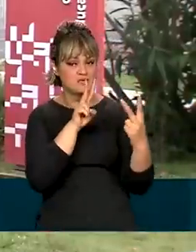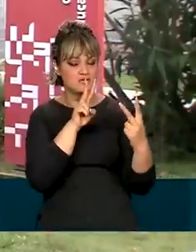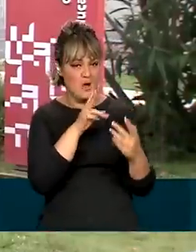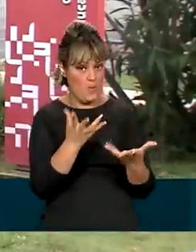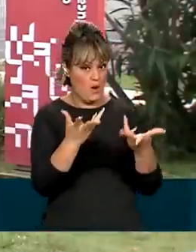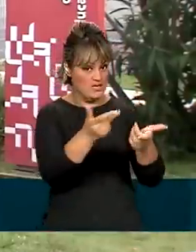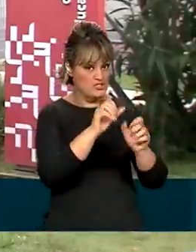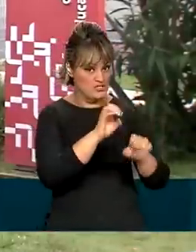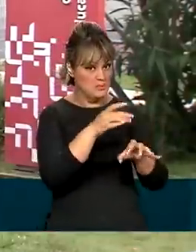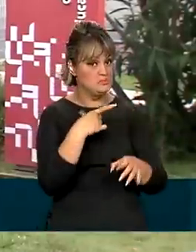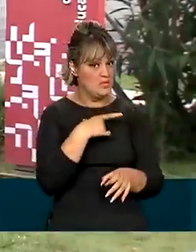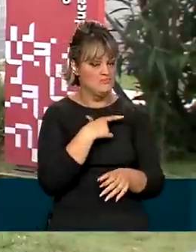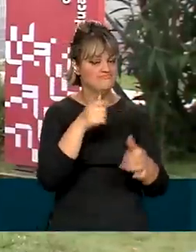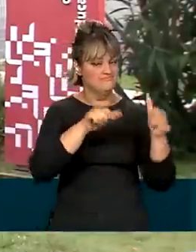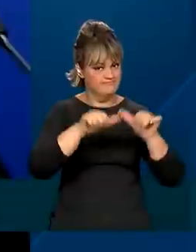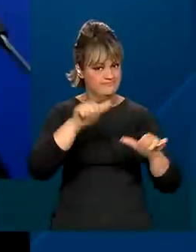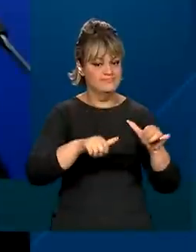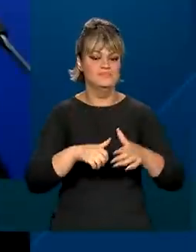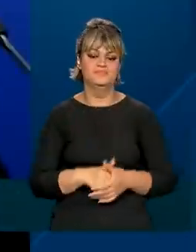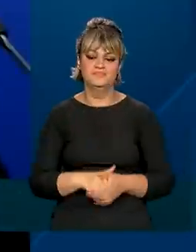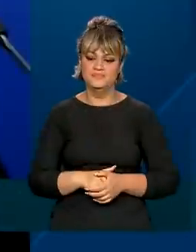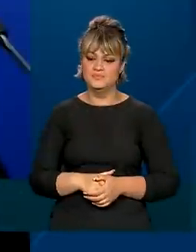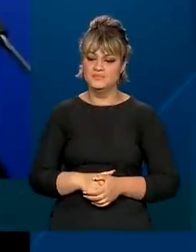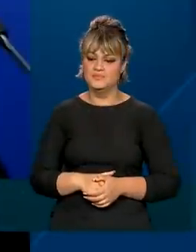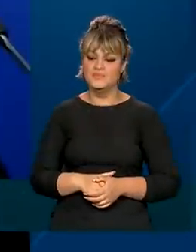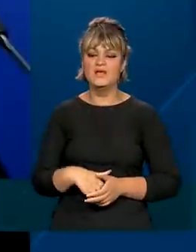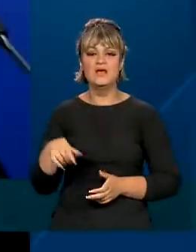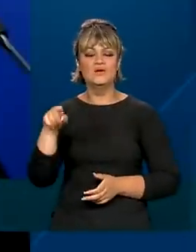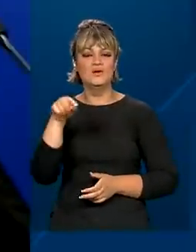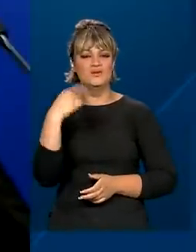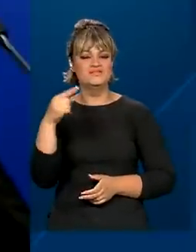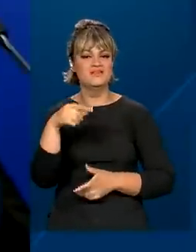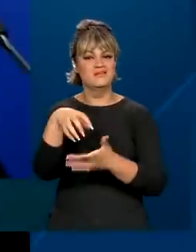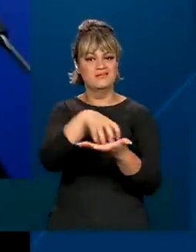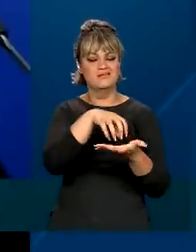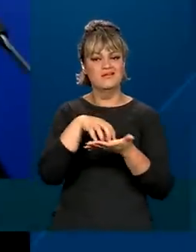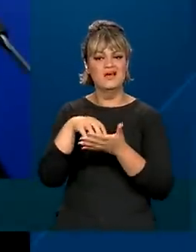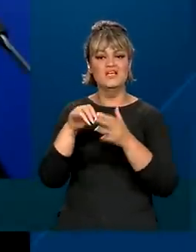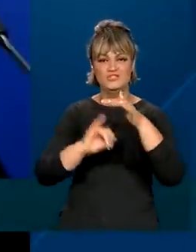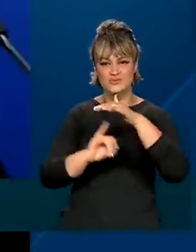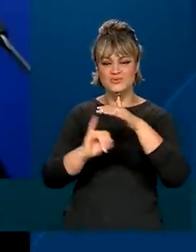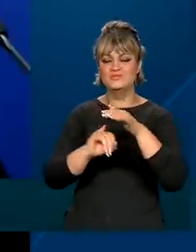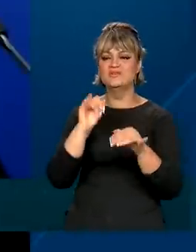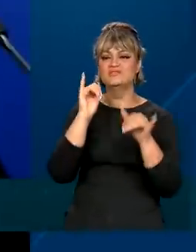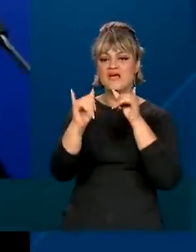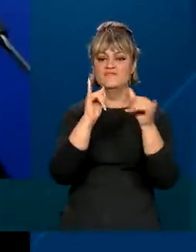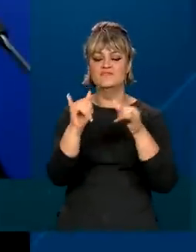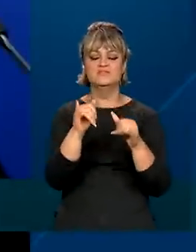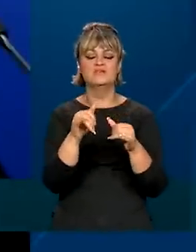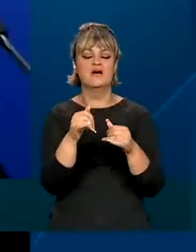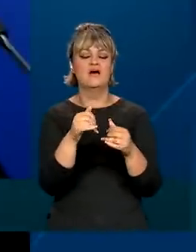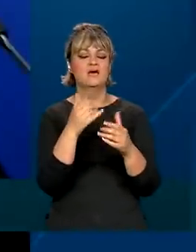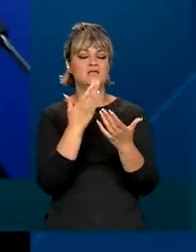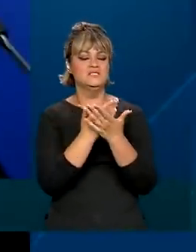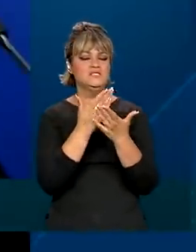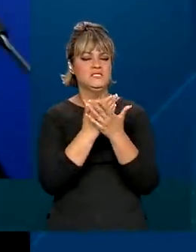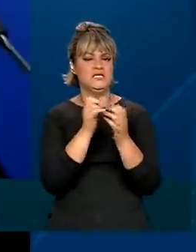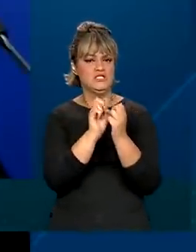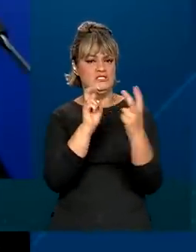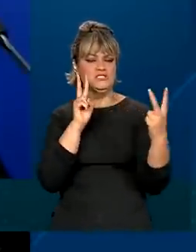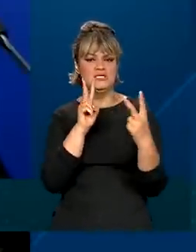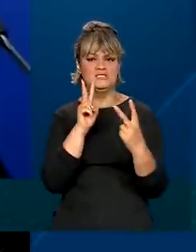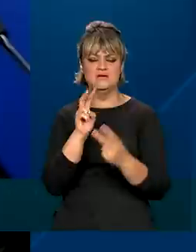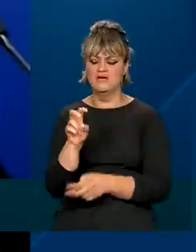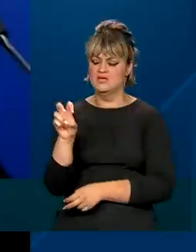qualidade de ensino nessa modalidade. Nós temos instituições que anunciam cursos de EAD a um valor de